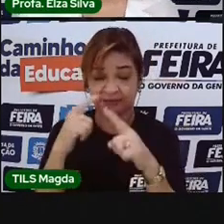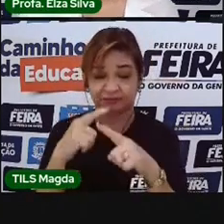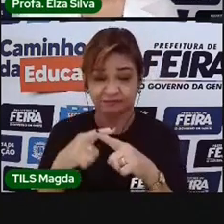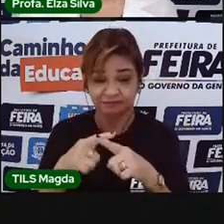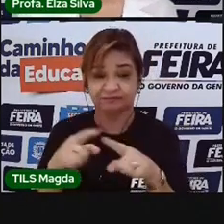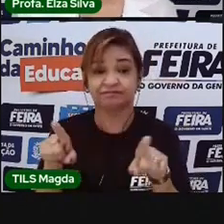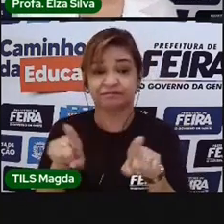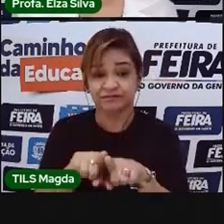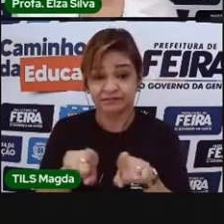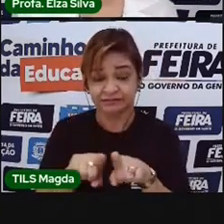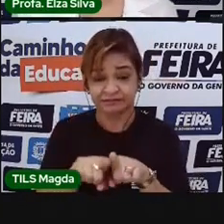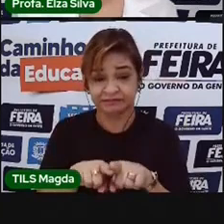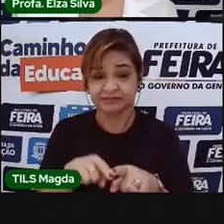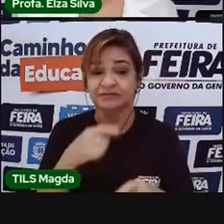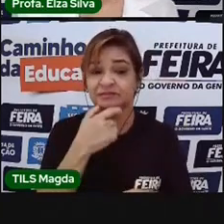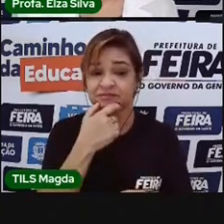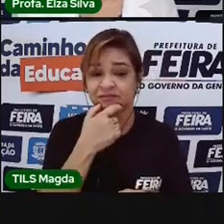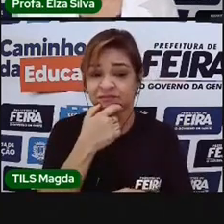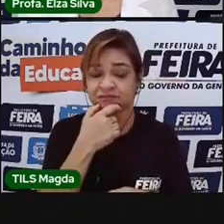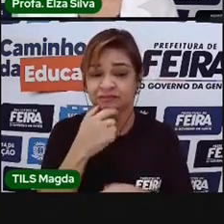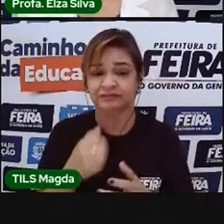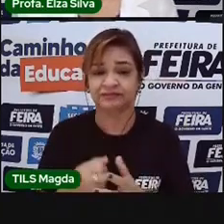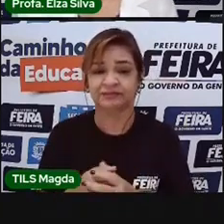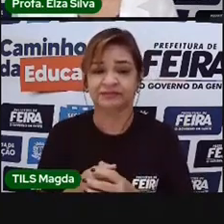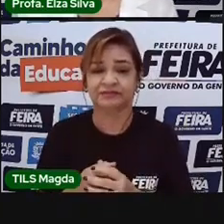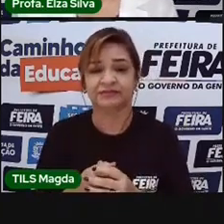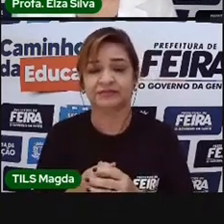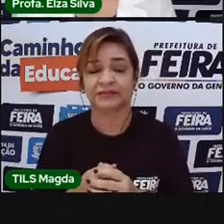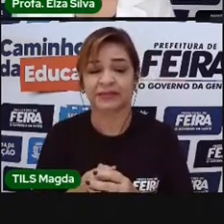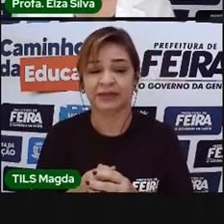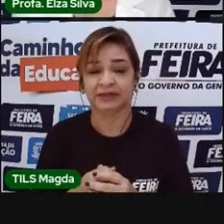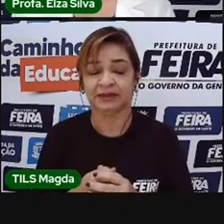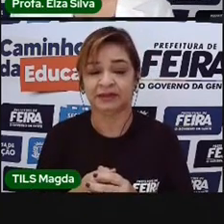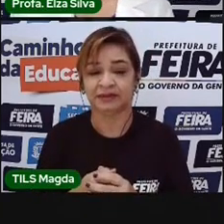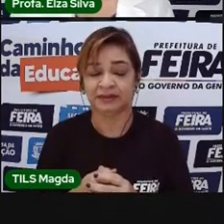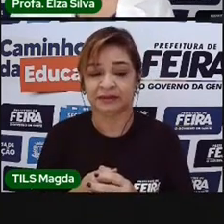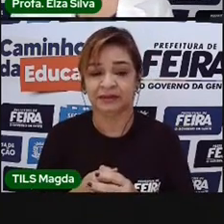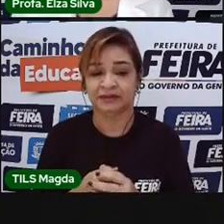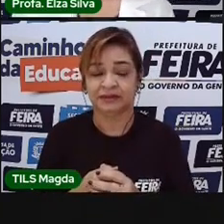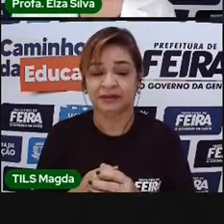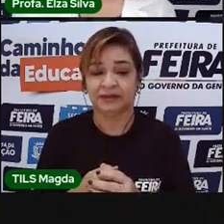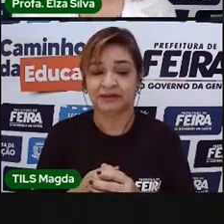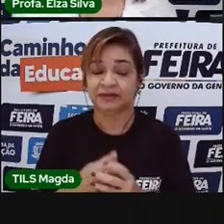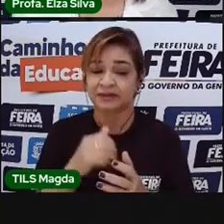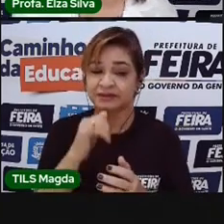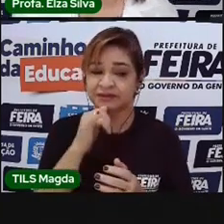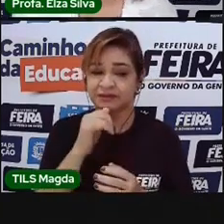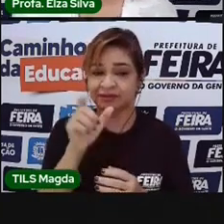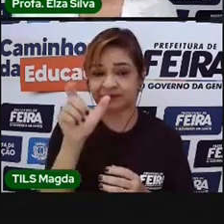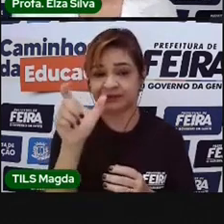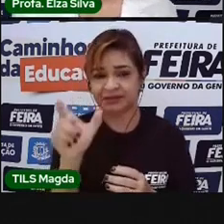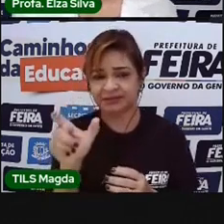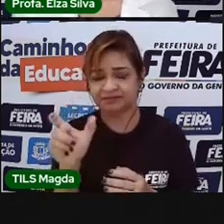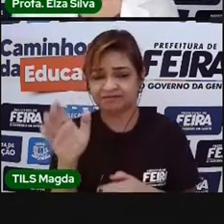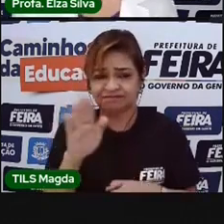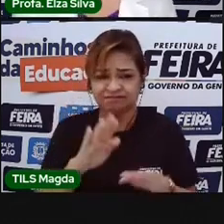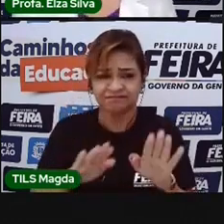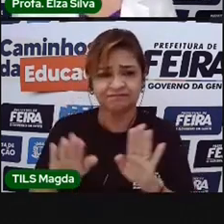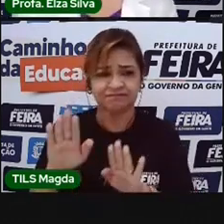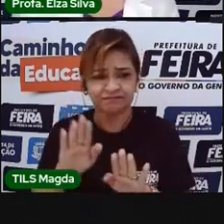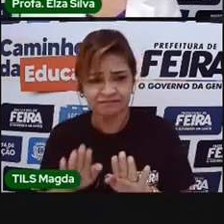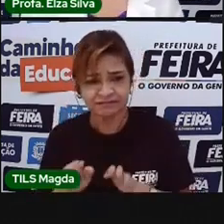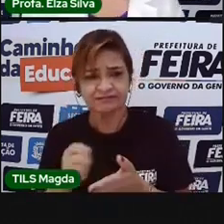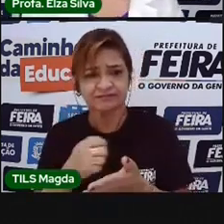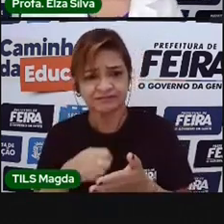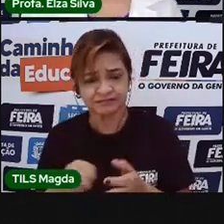inglês. Sandwich. Conserva-se a forma original da palavra às vezes. então